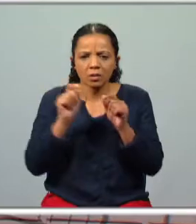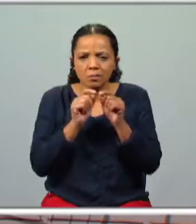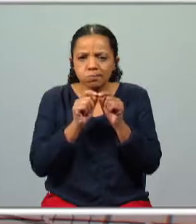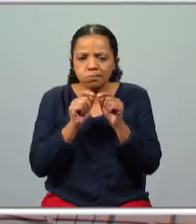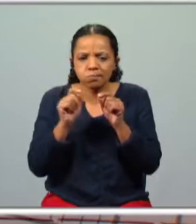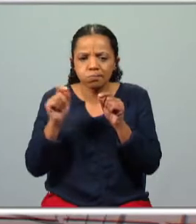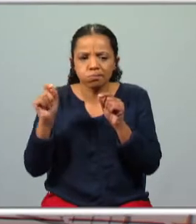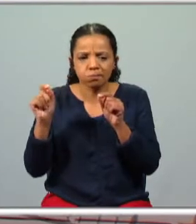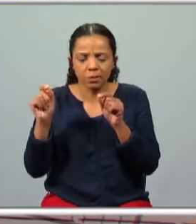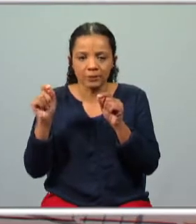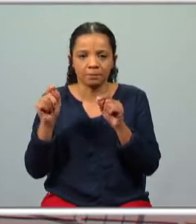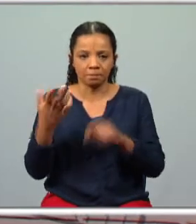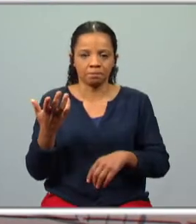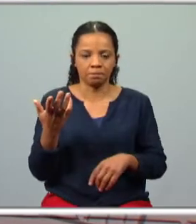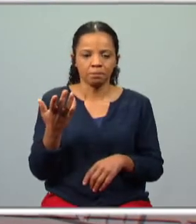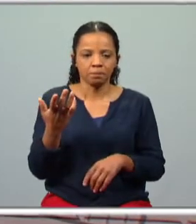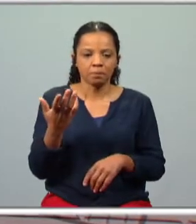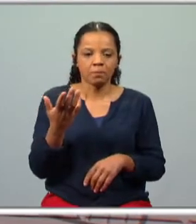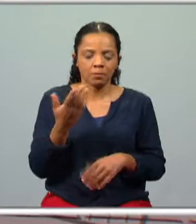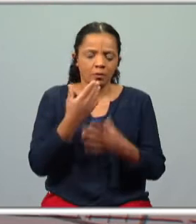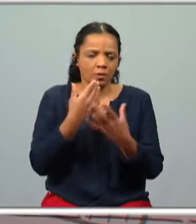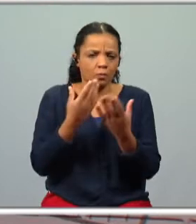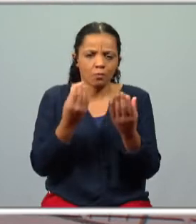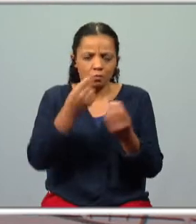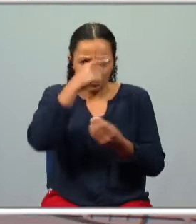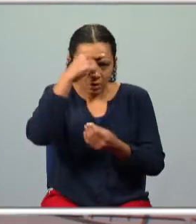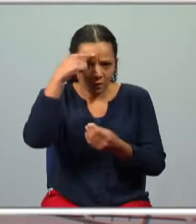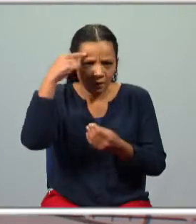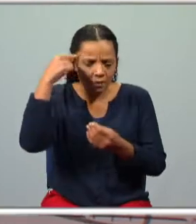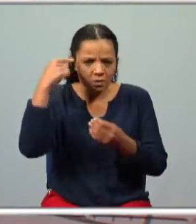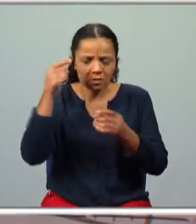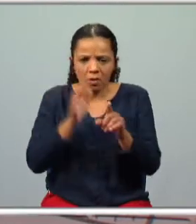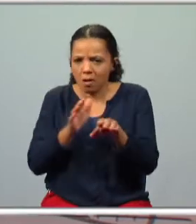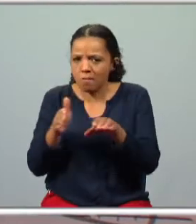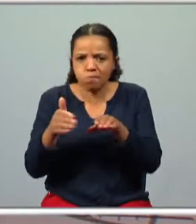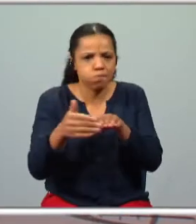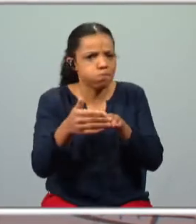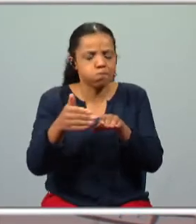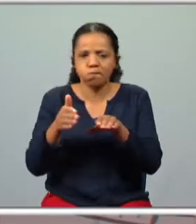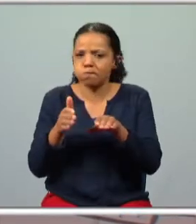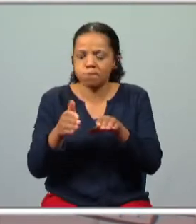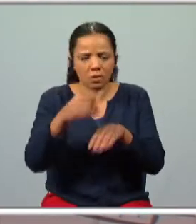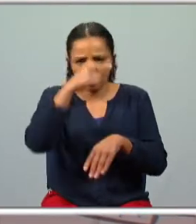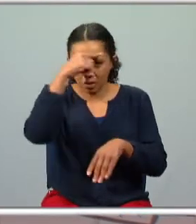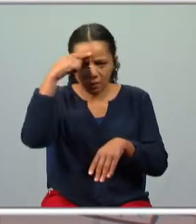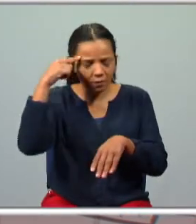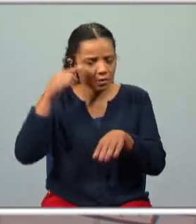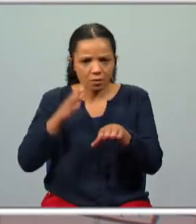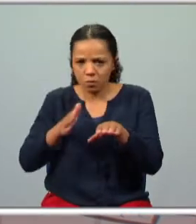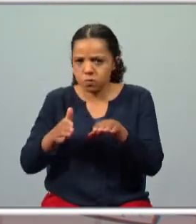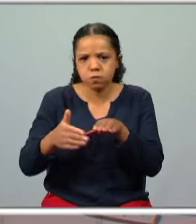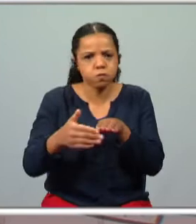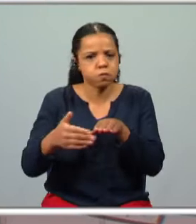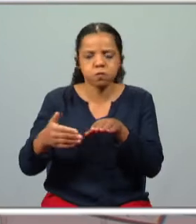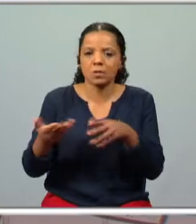ali e que era muito, muito difícil de contornar, extraordinariamente difícil de contornar.